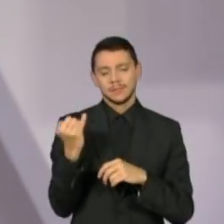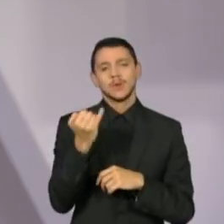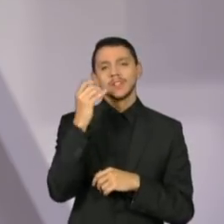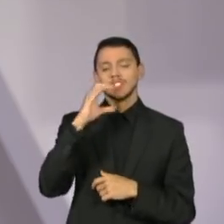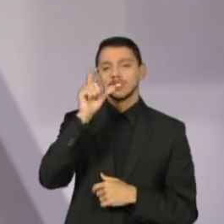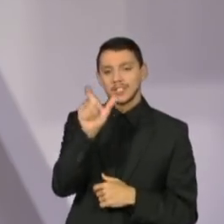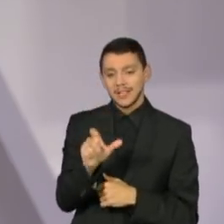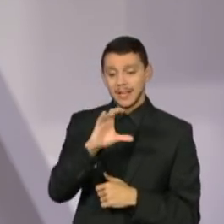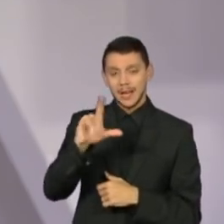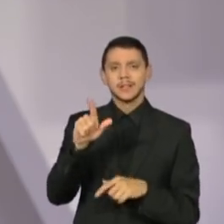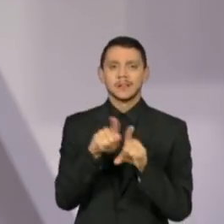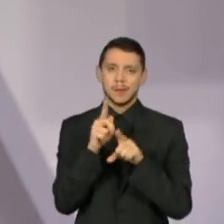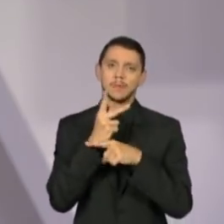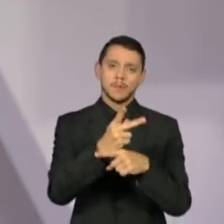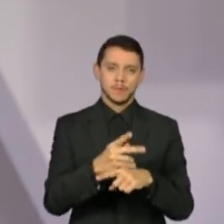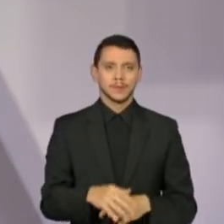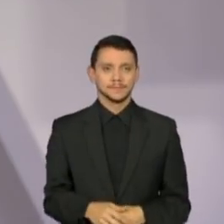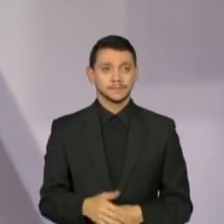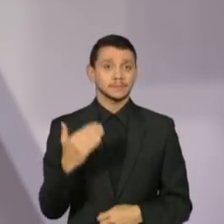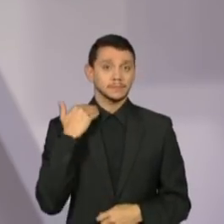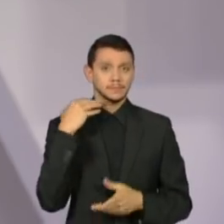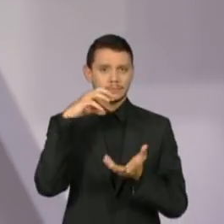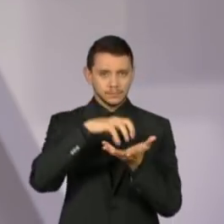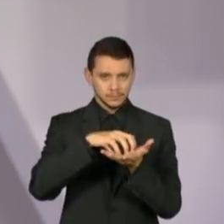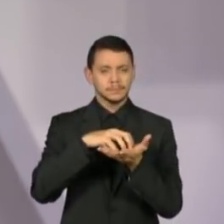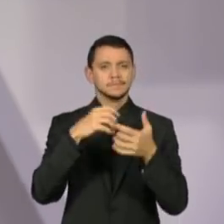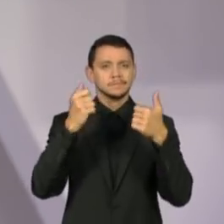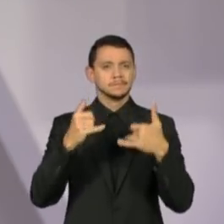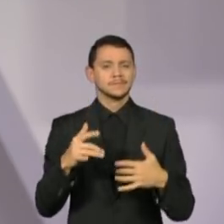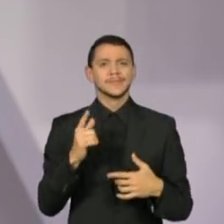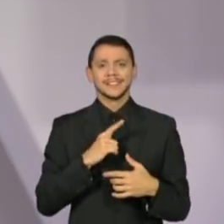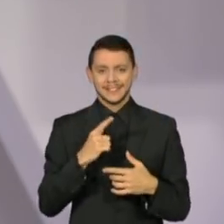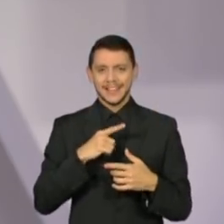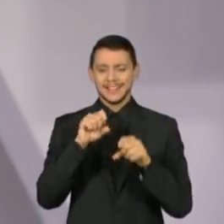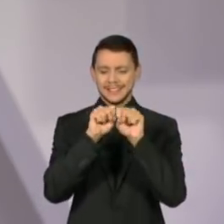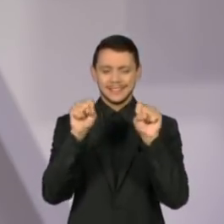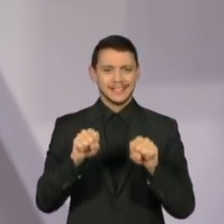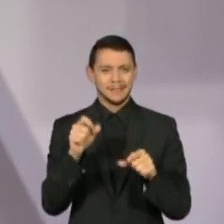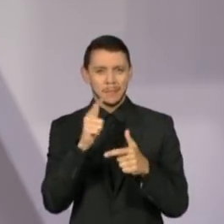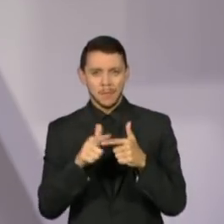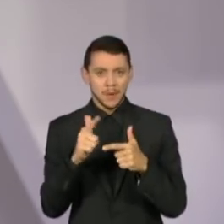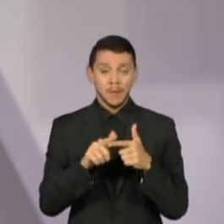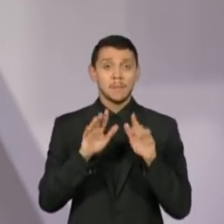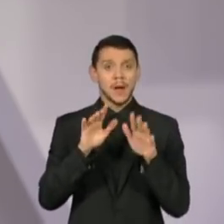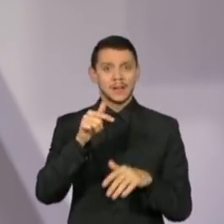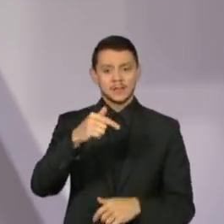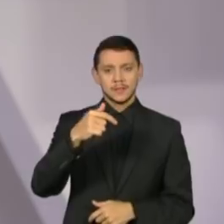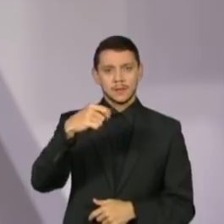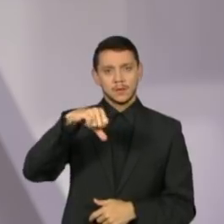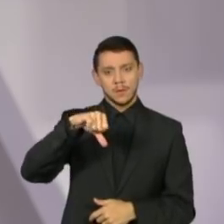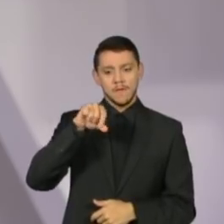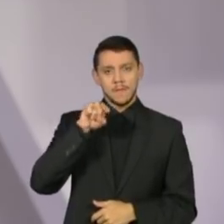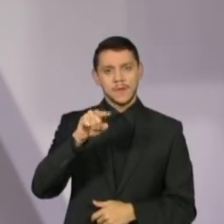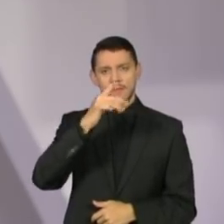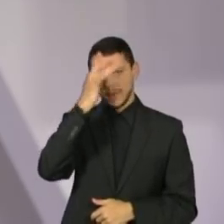Segundo o Banco Central, apesar da instabilidade no sistema, 79 mil pessoas conseguiram o acesso entre segunda e terça